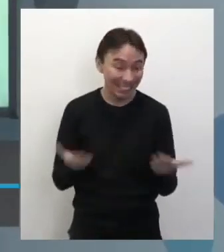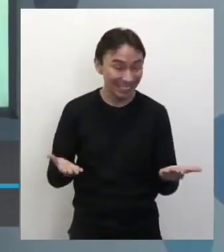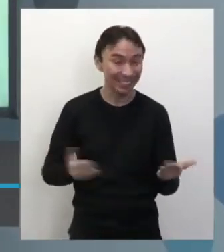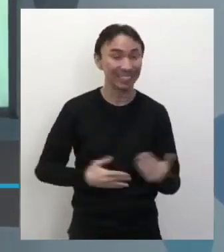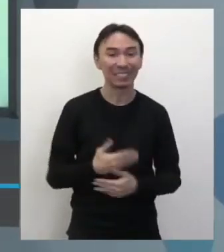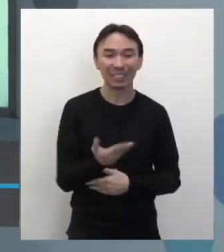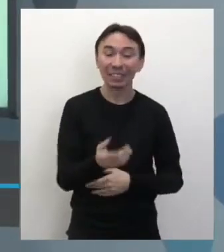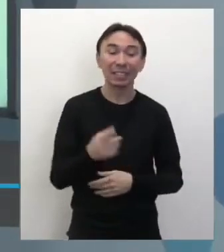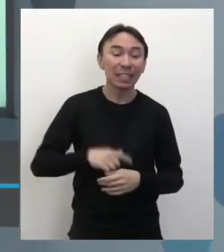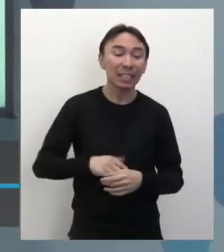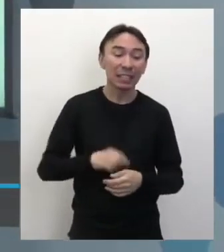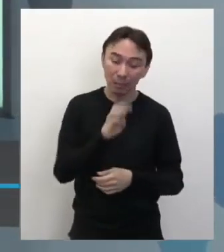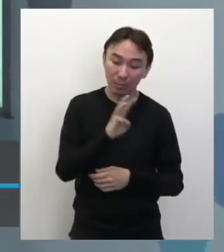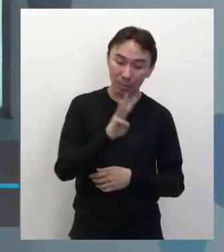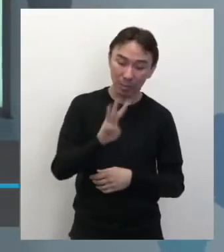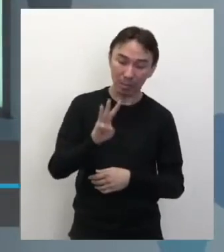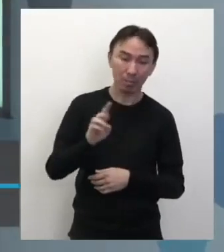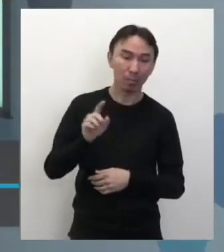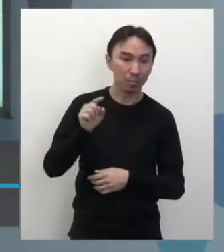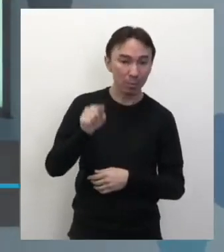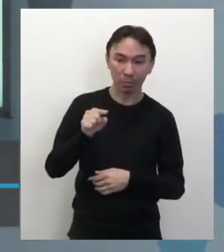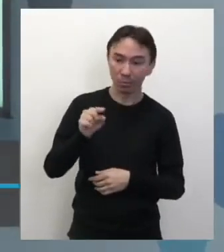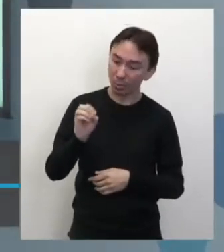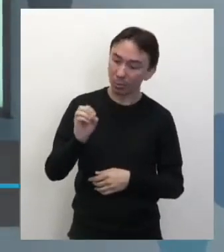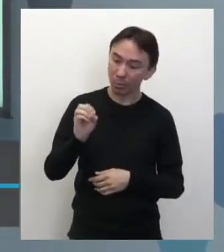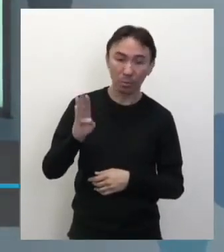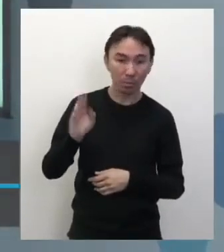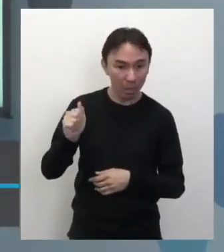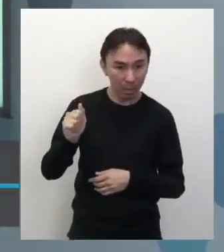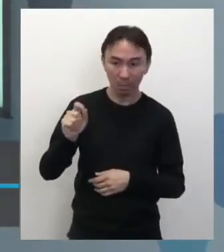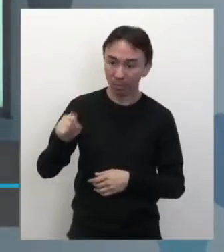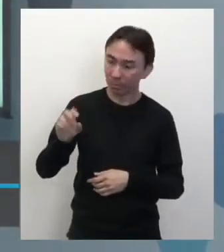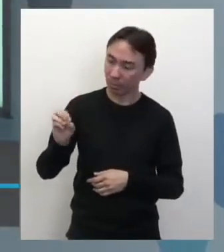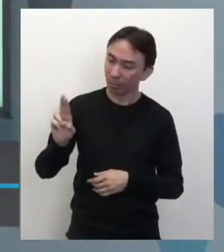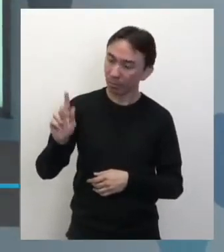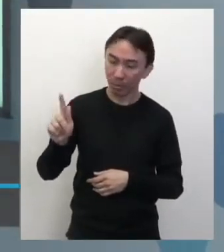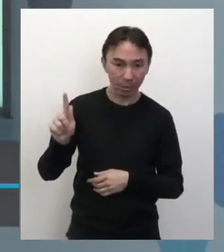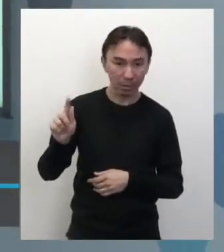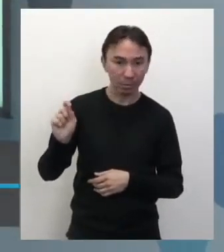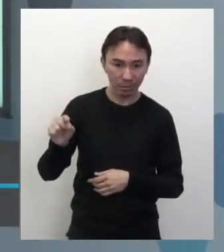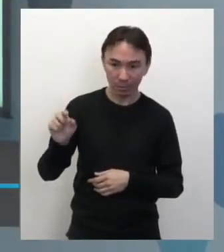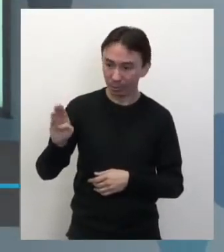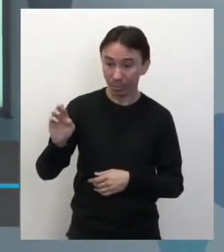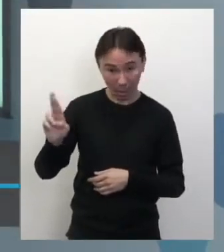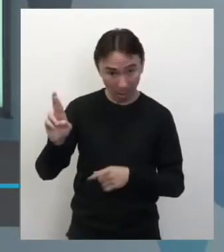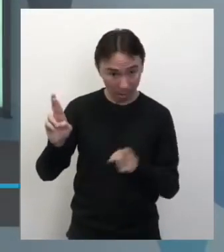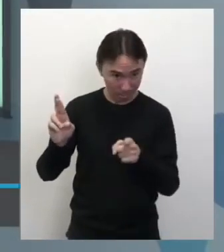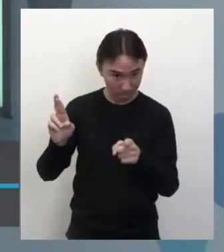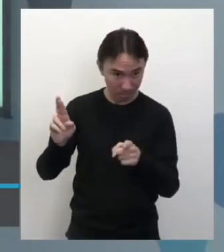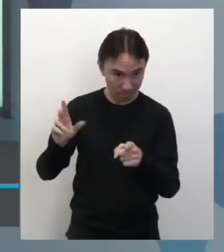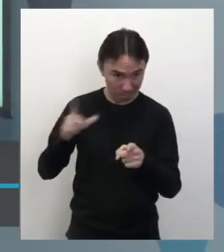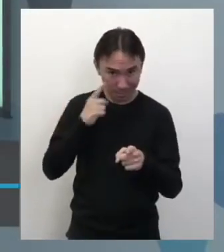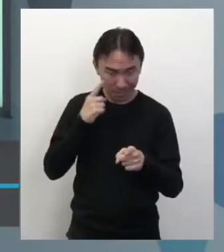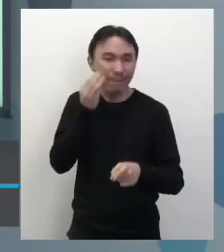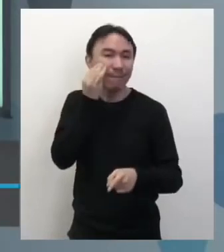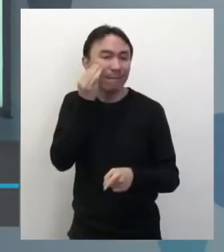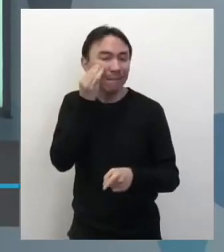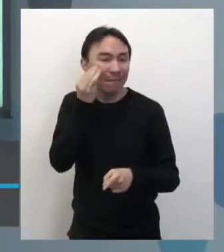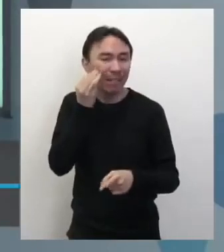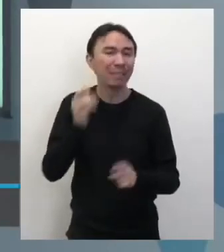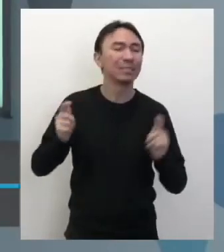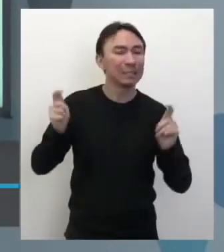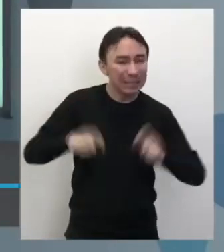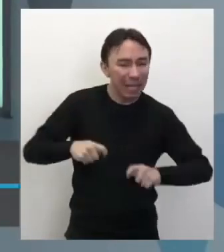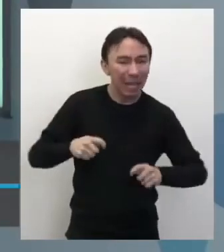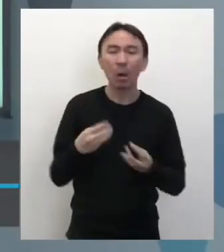lá no www.oba.org.br, você consegue, então, ver todas as instruções